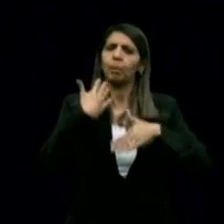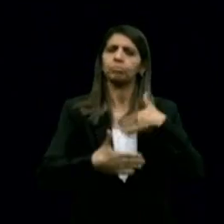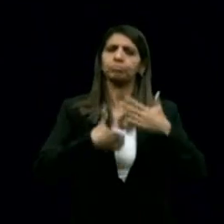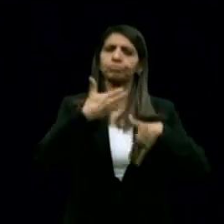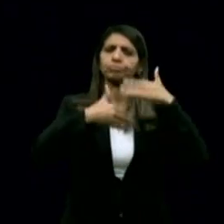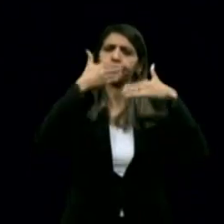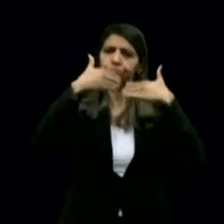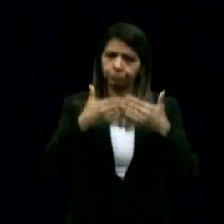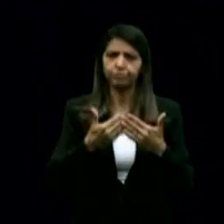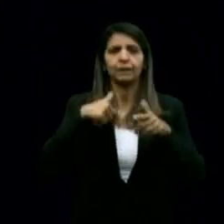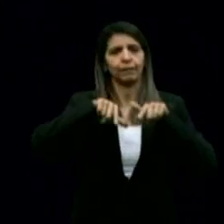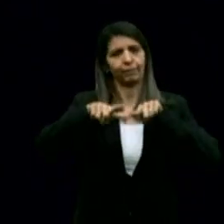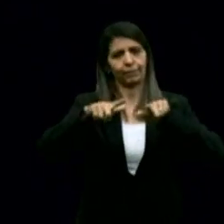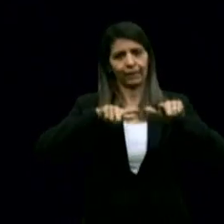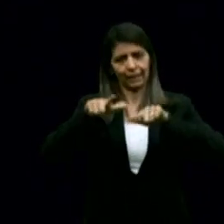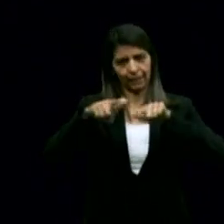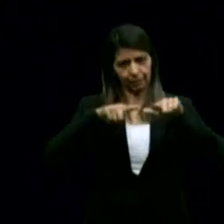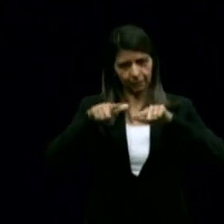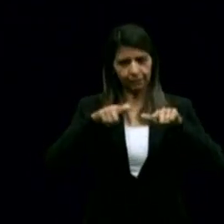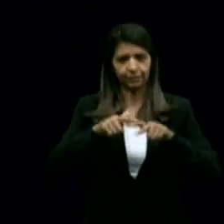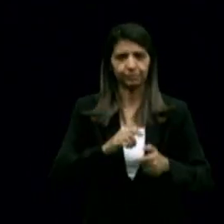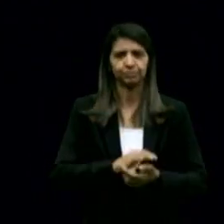geração de emprego, dados esses do Caged.